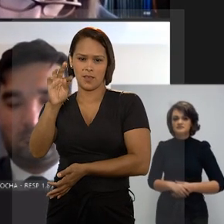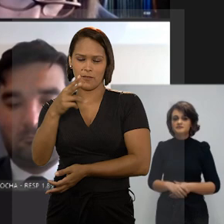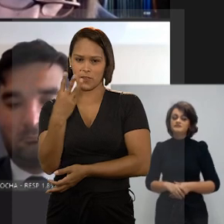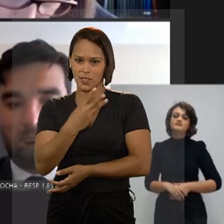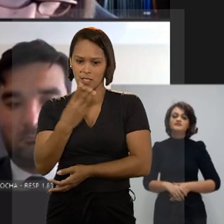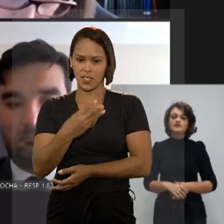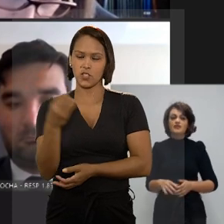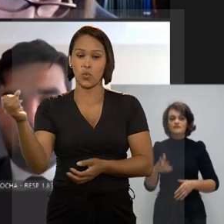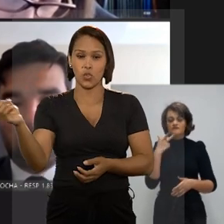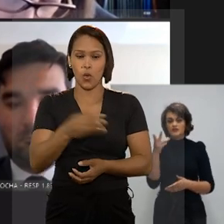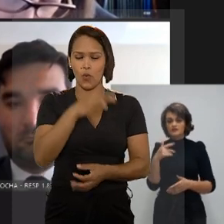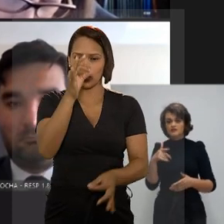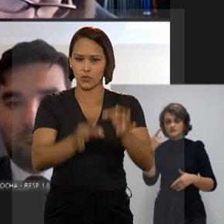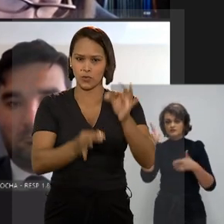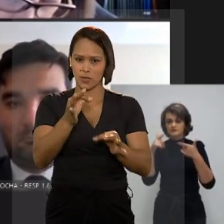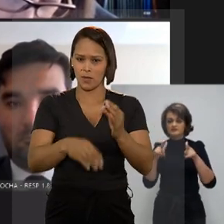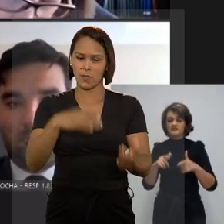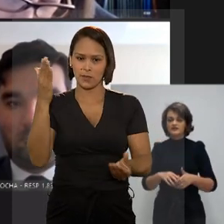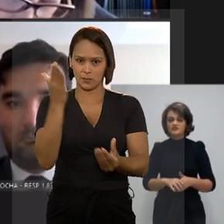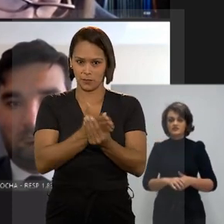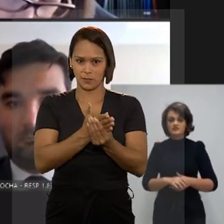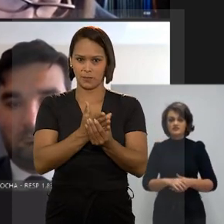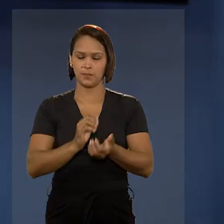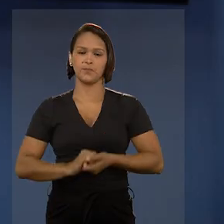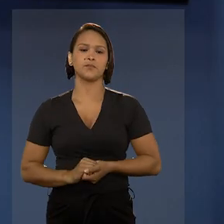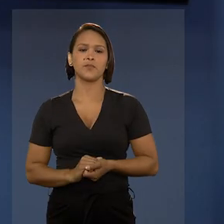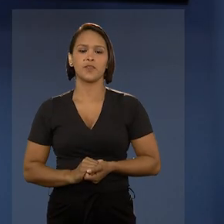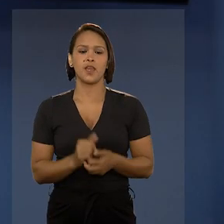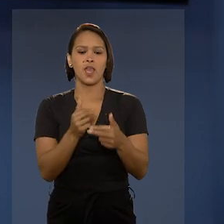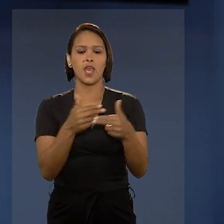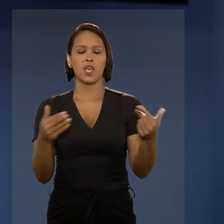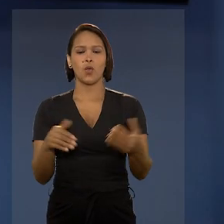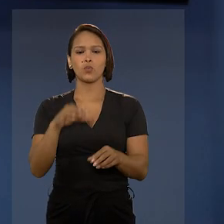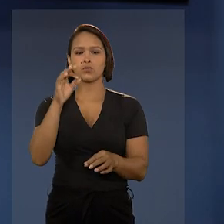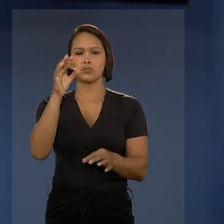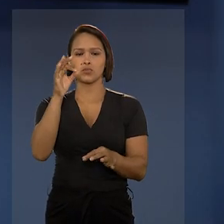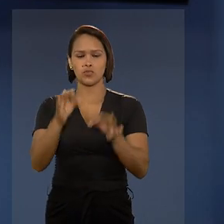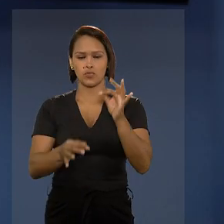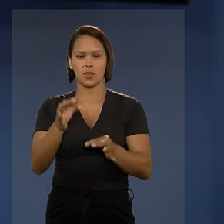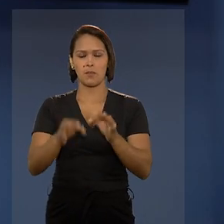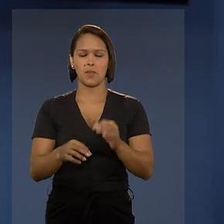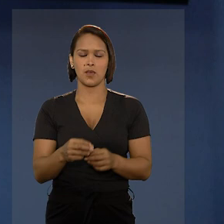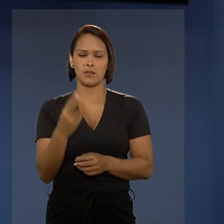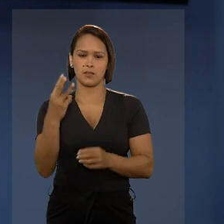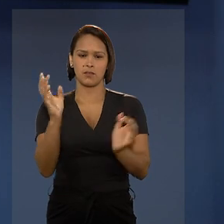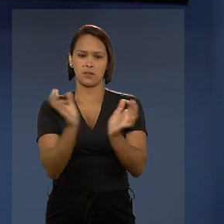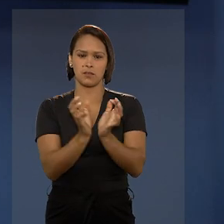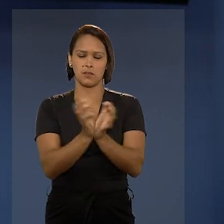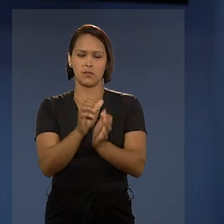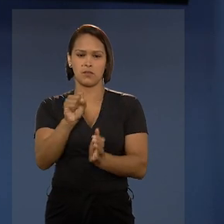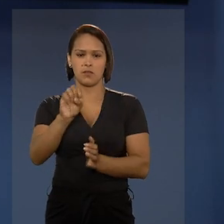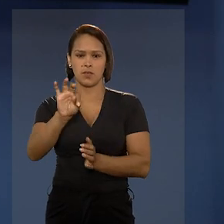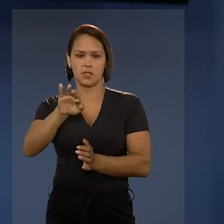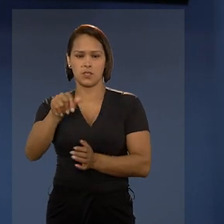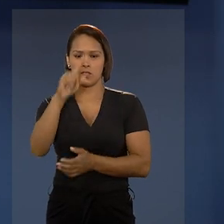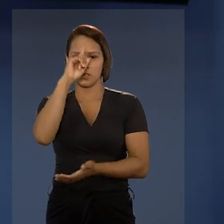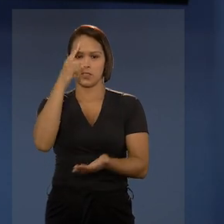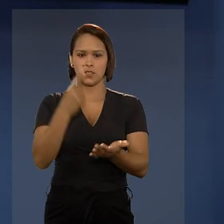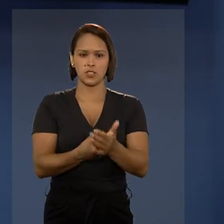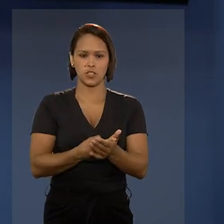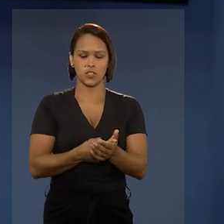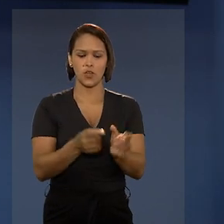que seja feito um novo julgamento do caso. Em outro julgamento, a terceira turma do STJ